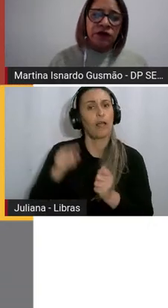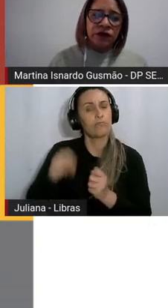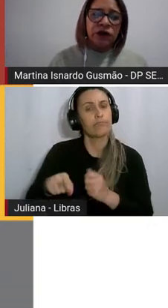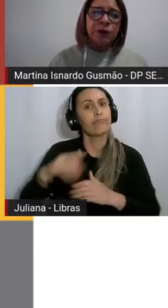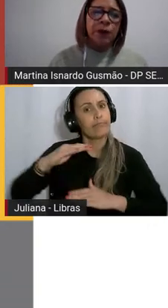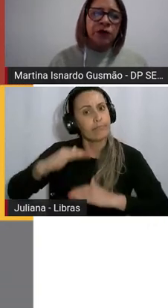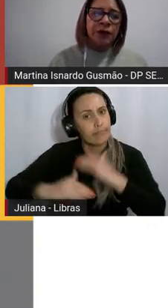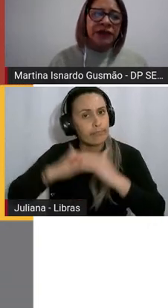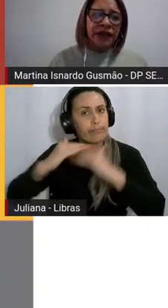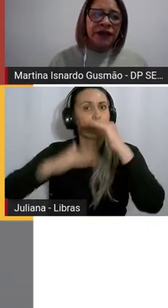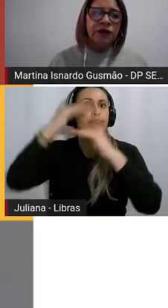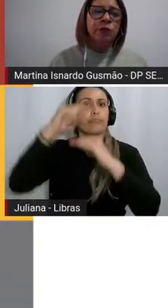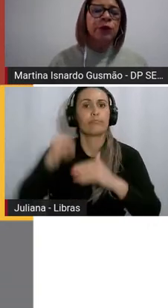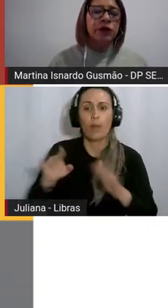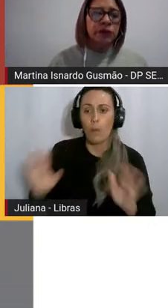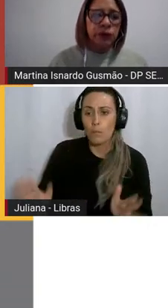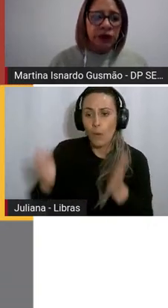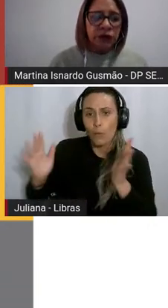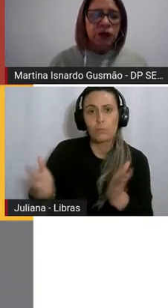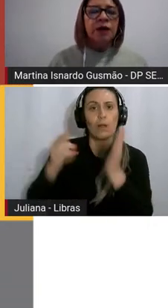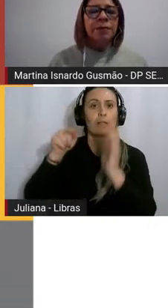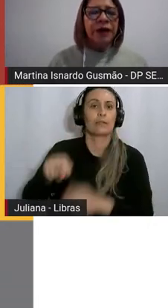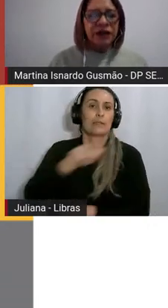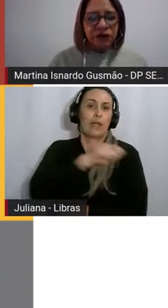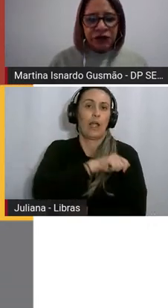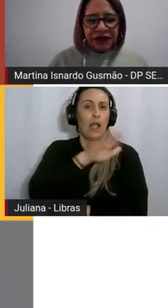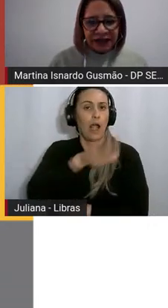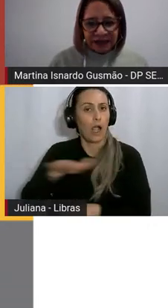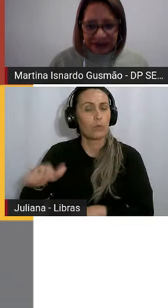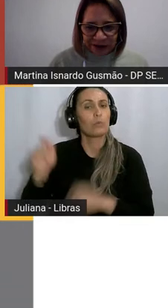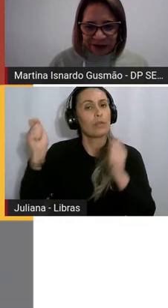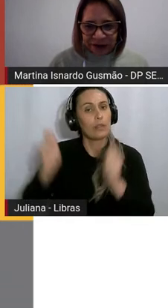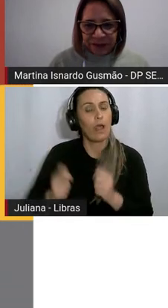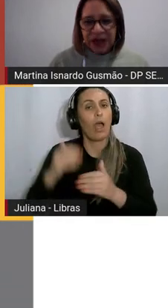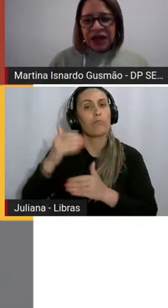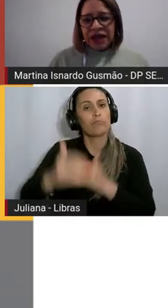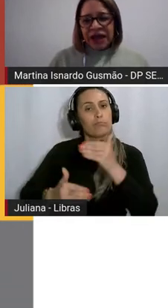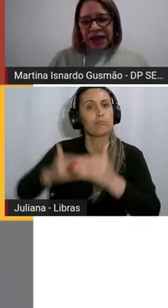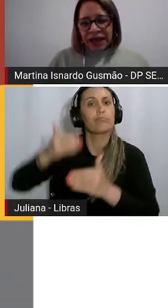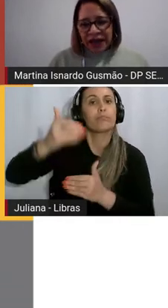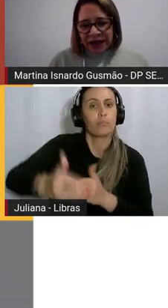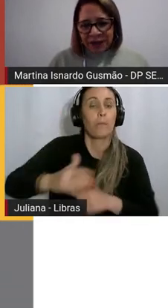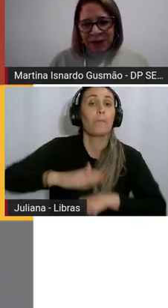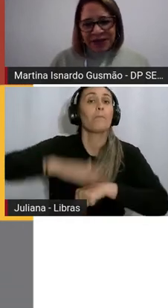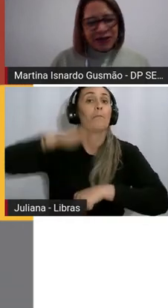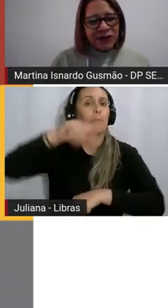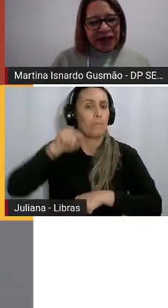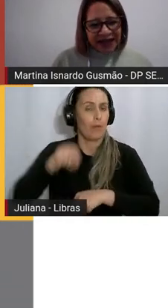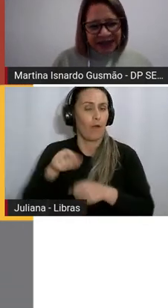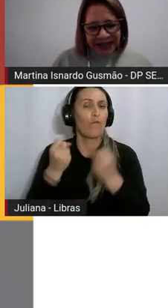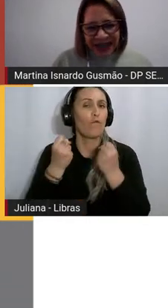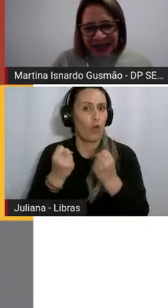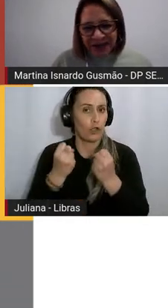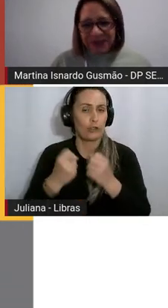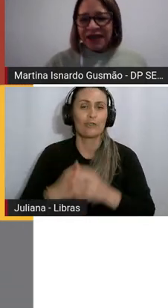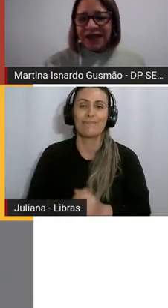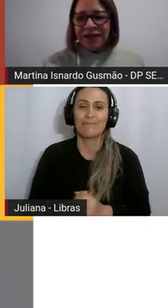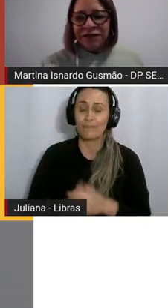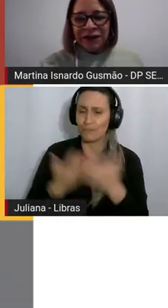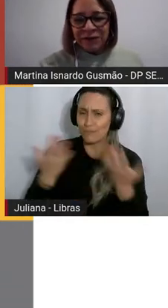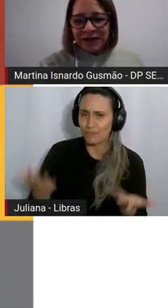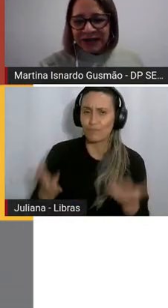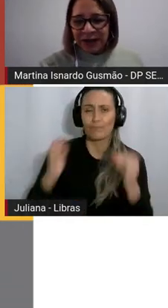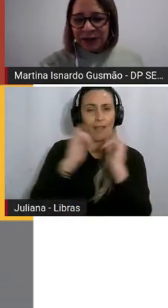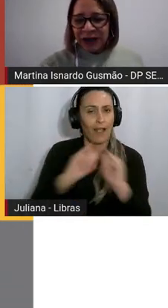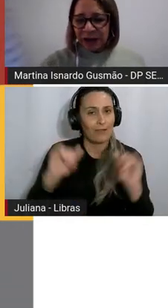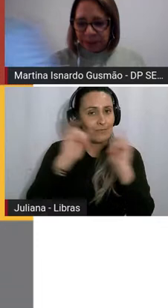nossos estudantes possam passar, então, para o próximo ano mais fortalecidos. Eram esses os recadinhos e